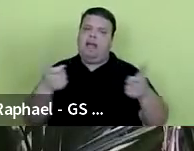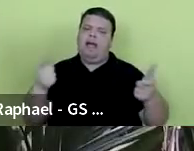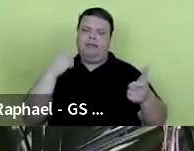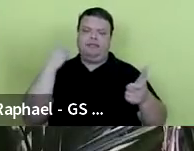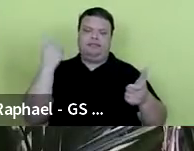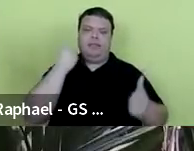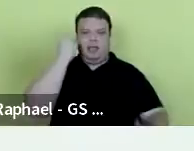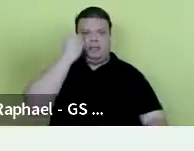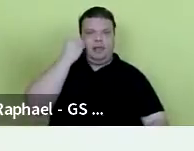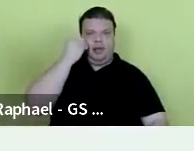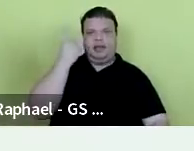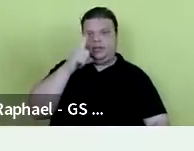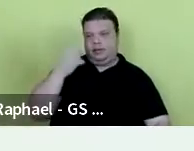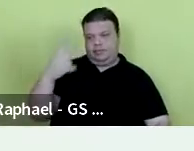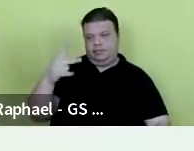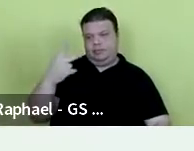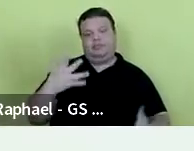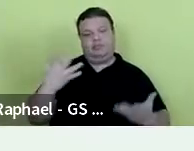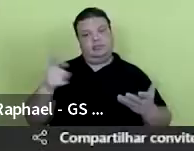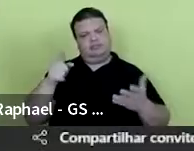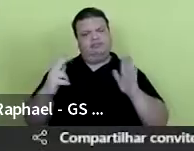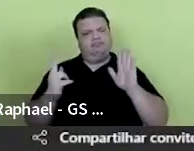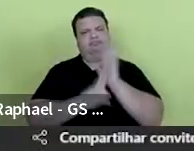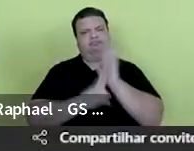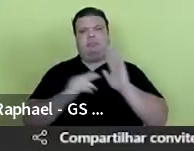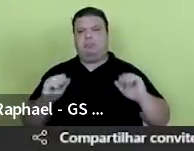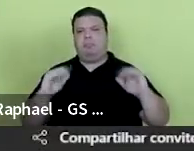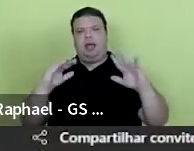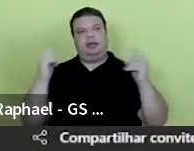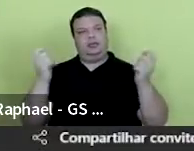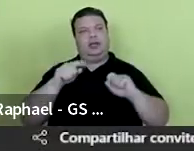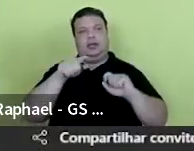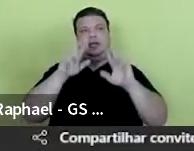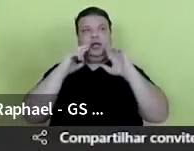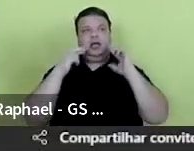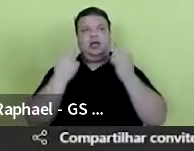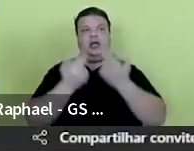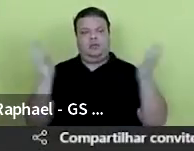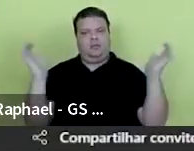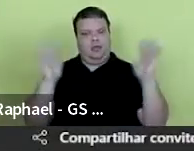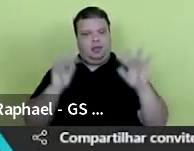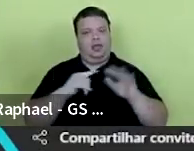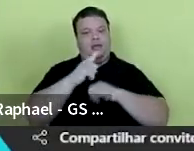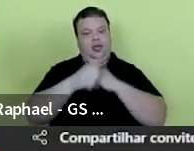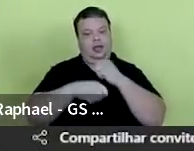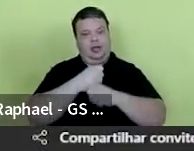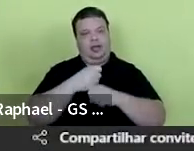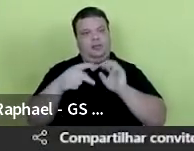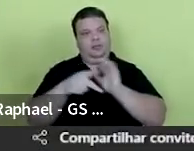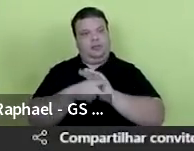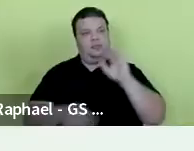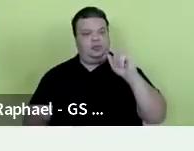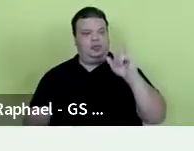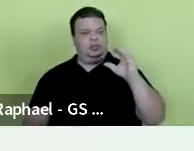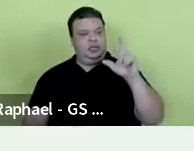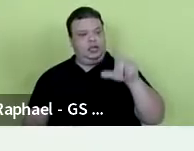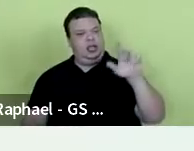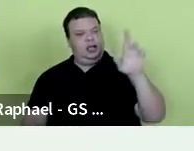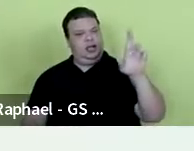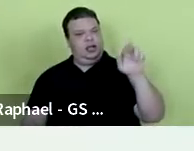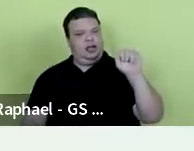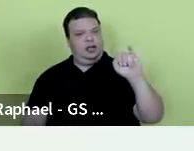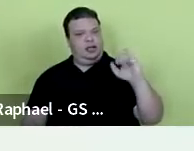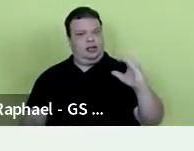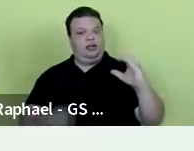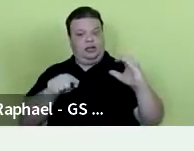experiências. Isto é comprovado pela Reunião Anual de Iniciação Científica, a RAIC. Durante